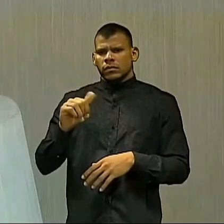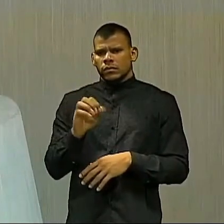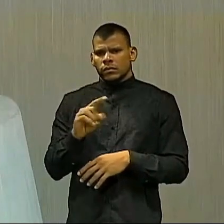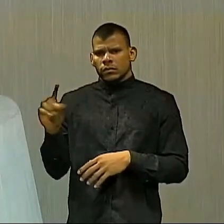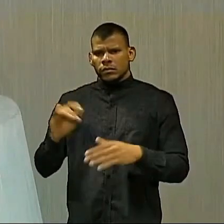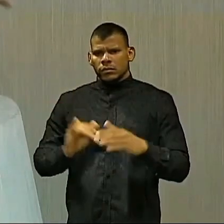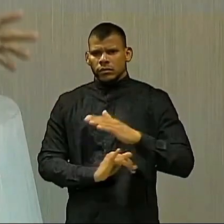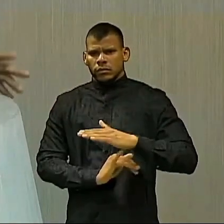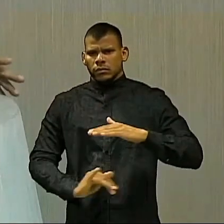institucionalizado já.